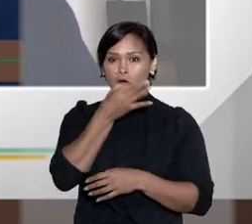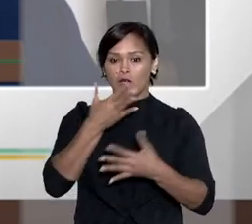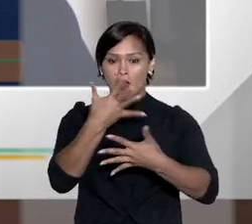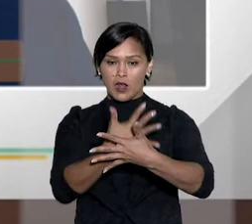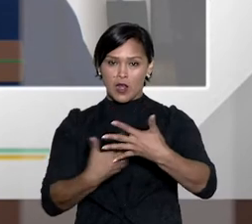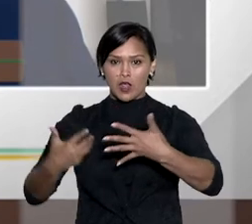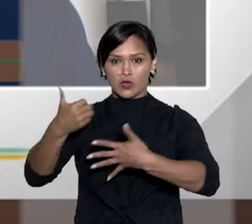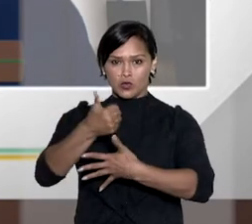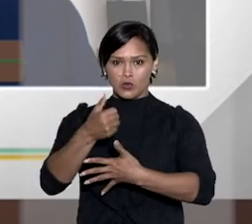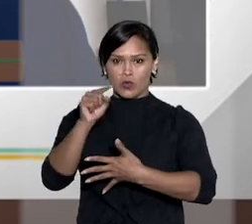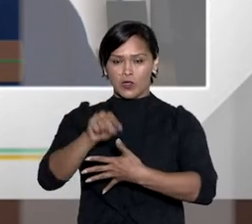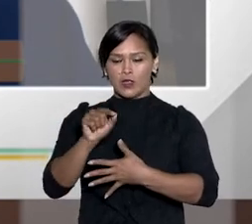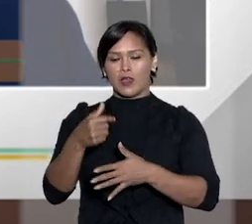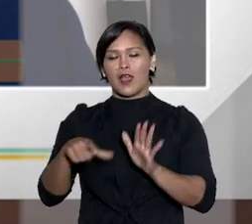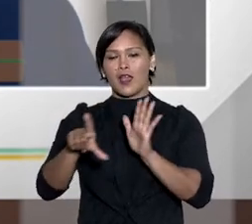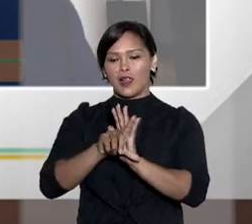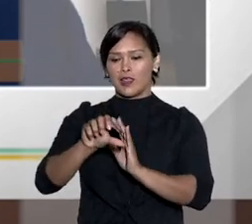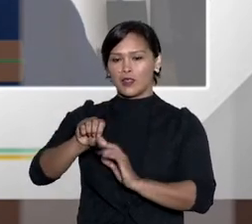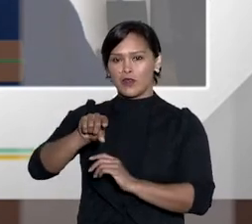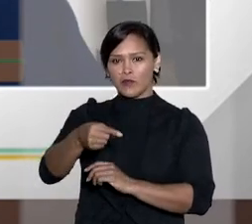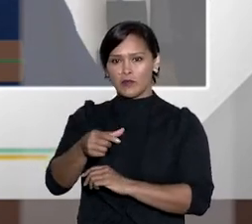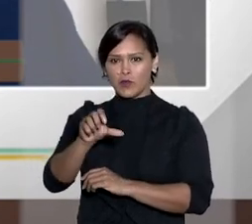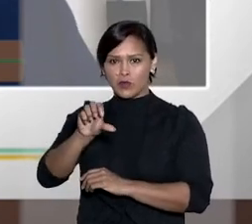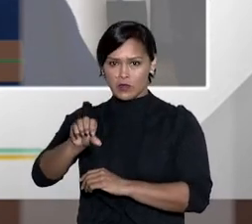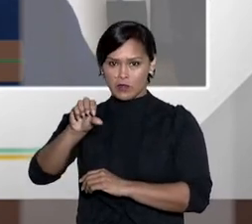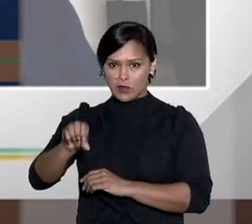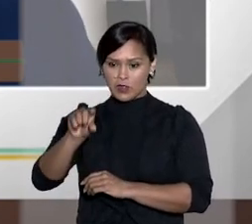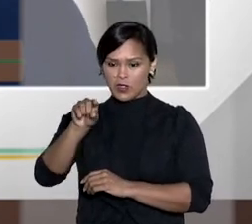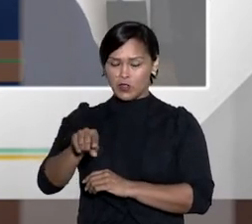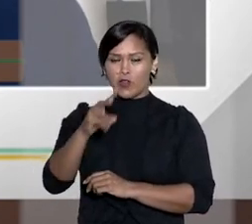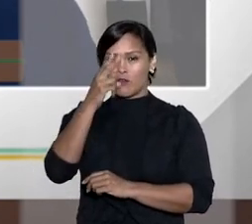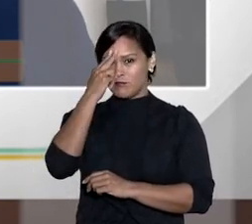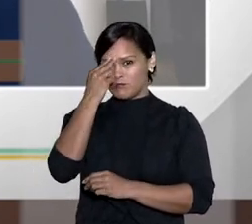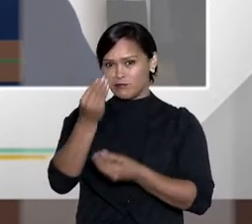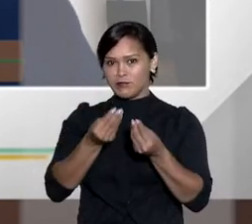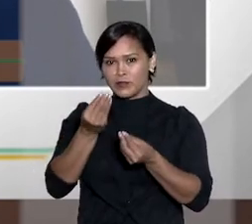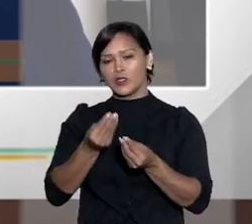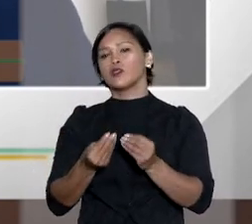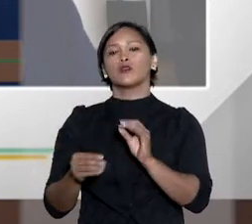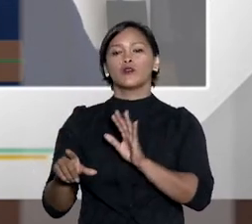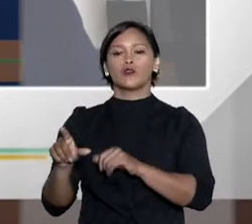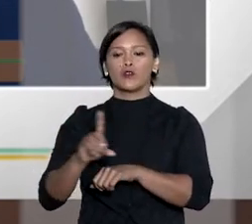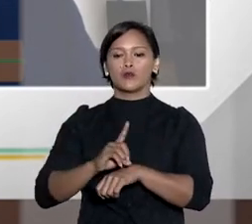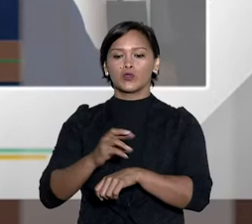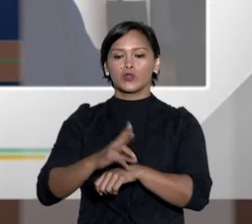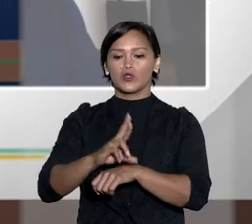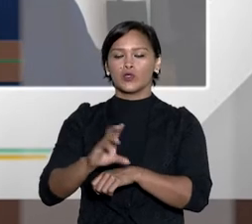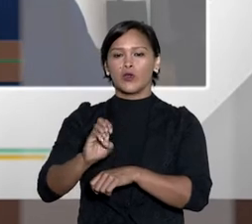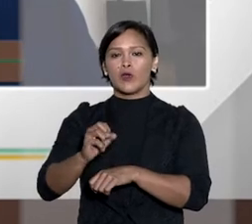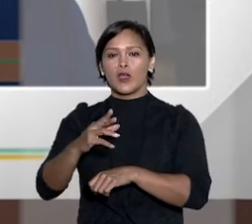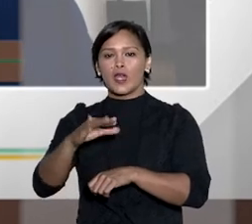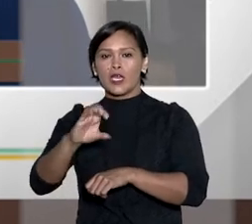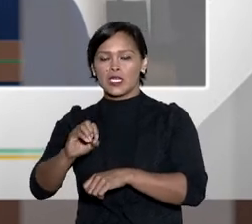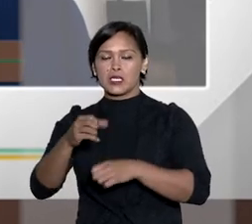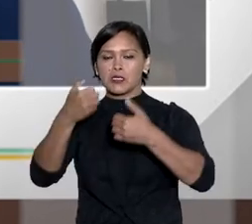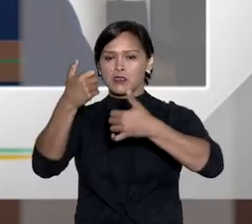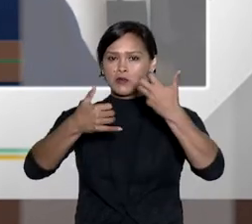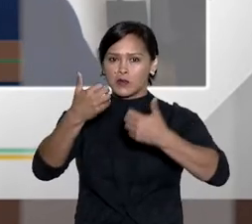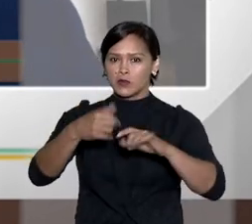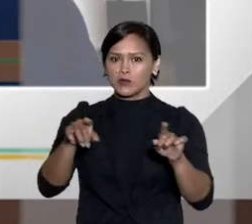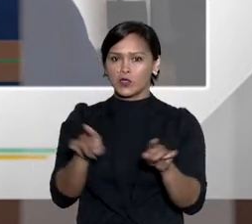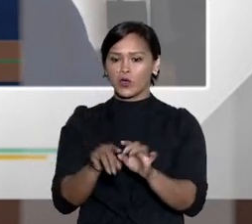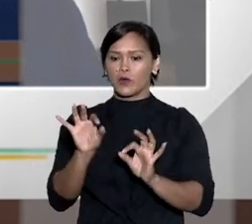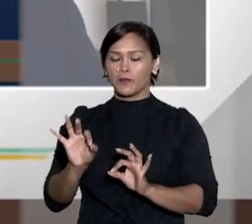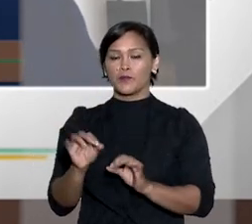.099, ela considerou, como o doutor Écni, que o Minhares especificou, no artigo 3º,